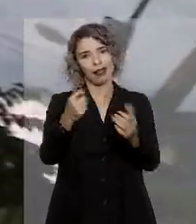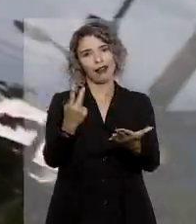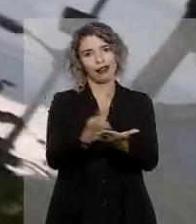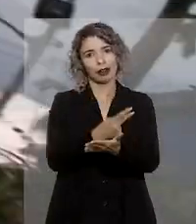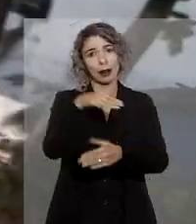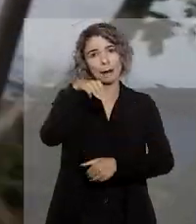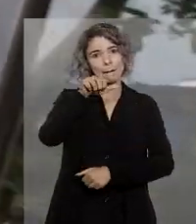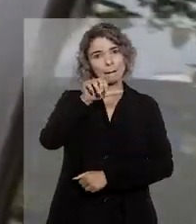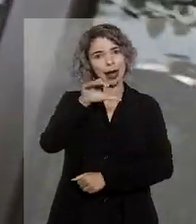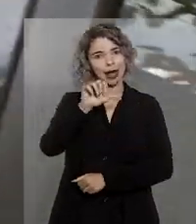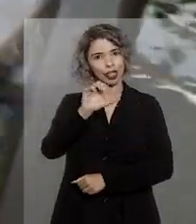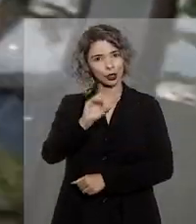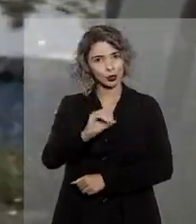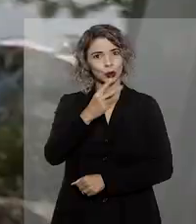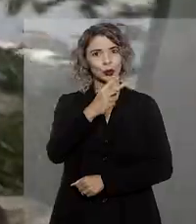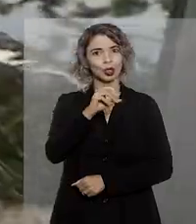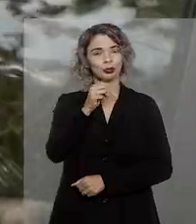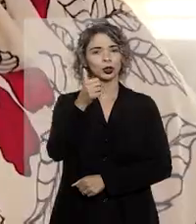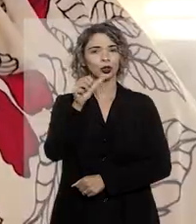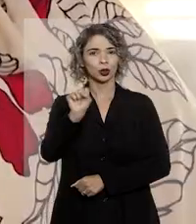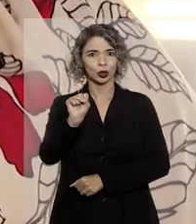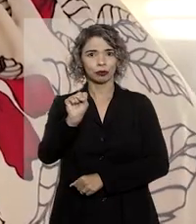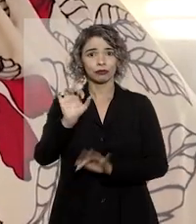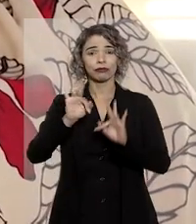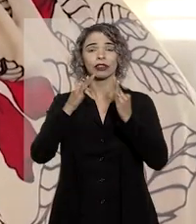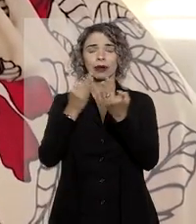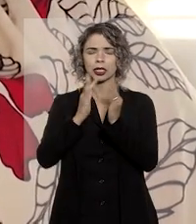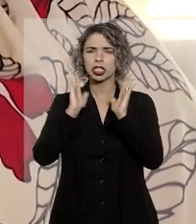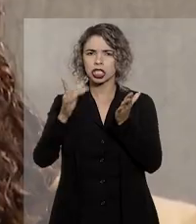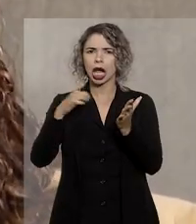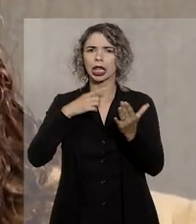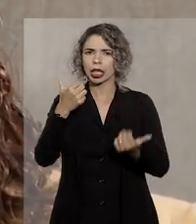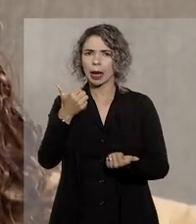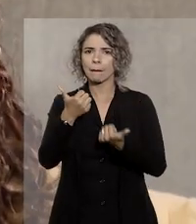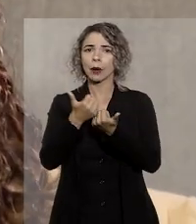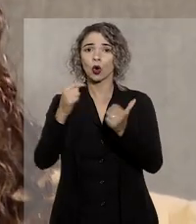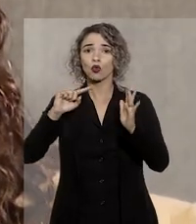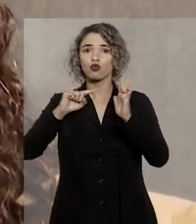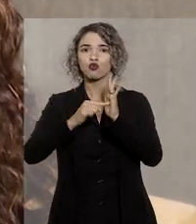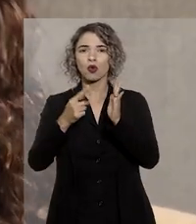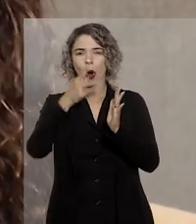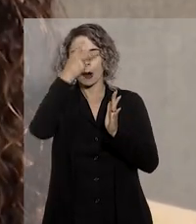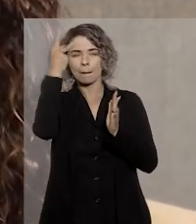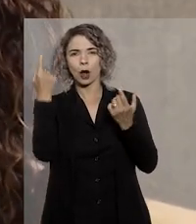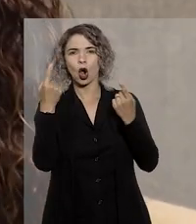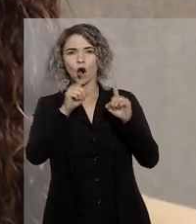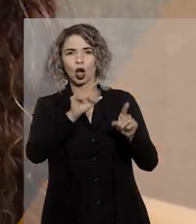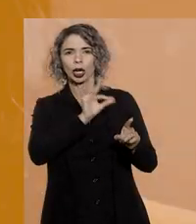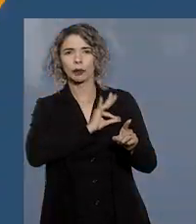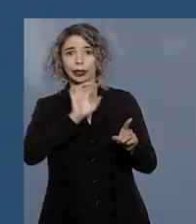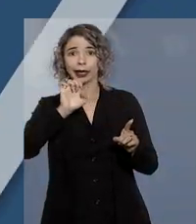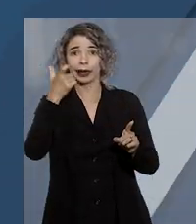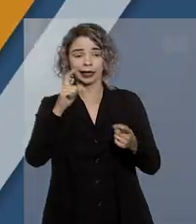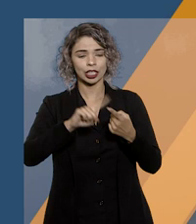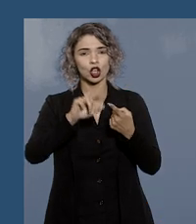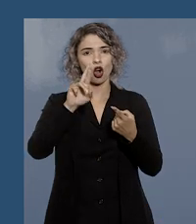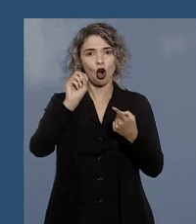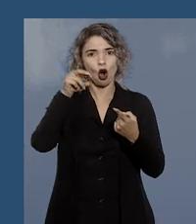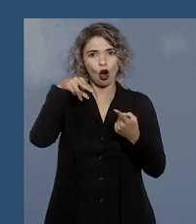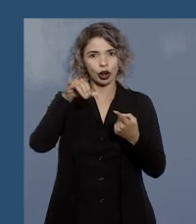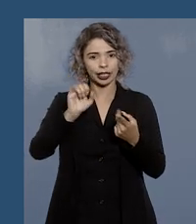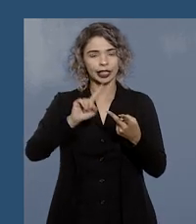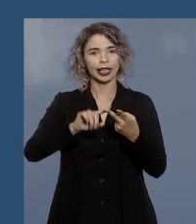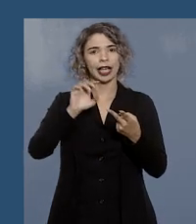ocorrido em março de 2018. As famílias, que já são assistentes de acusação no processo contra os ex-policiais Rony